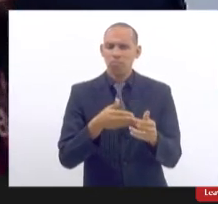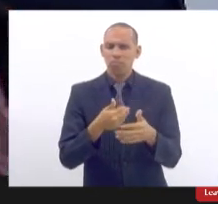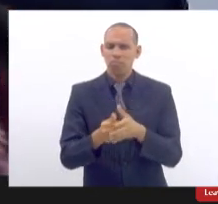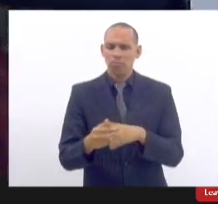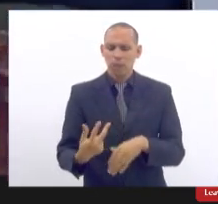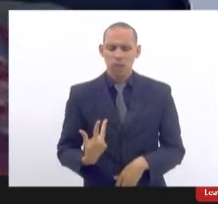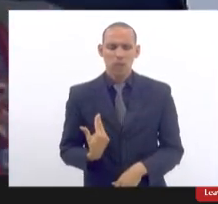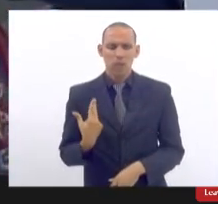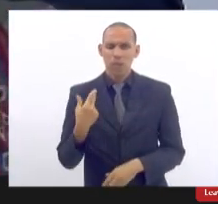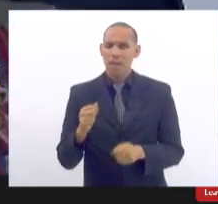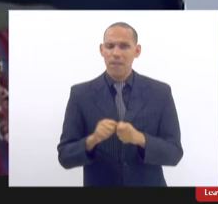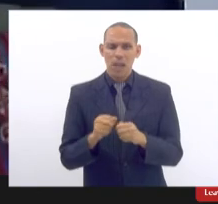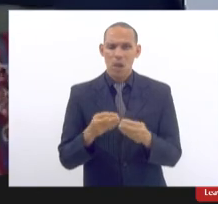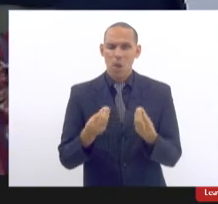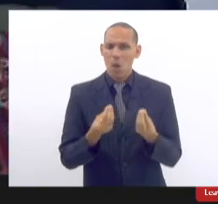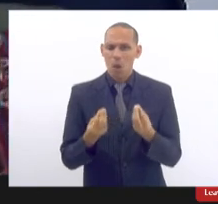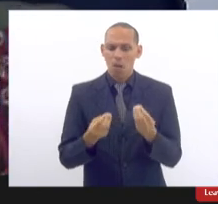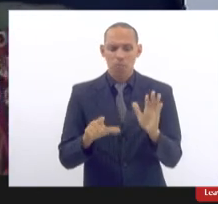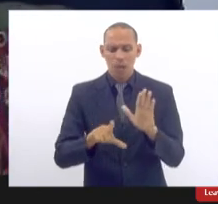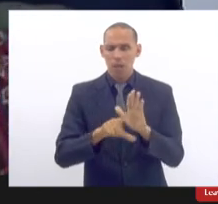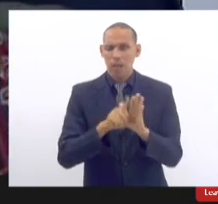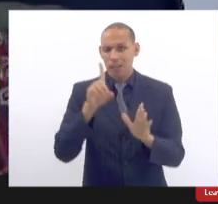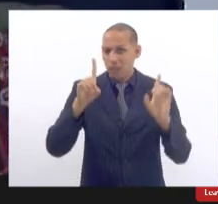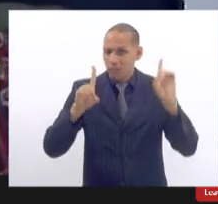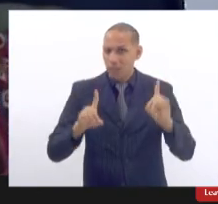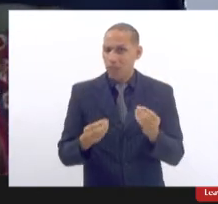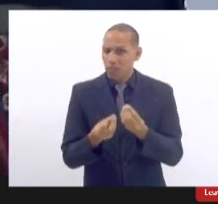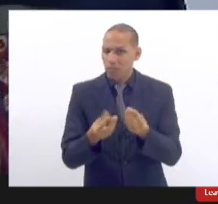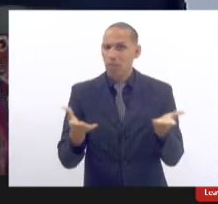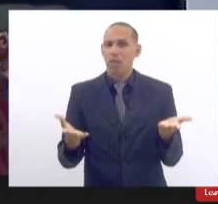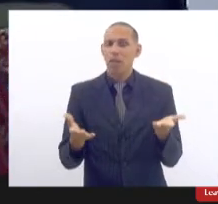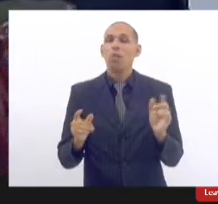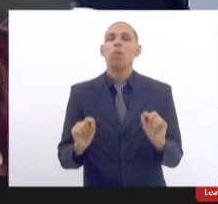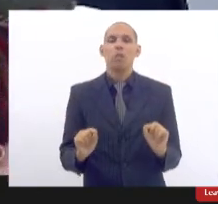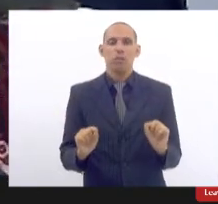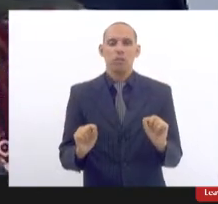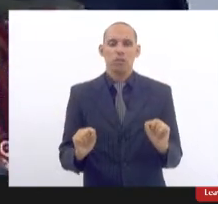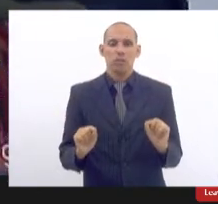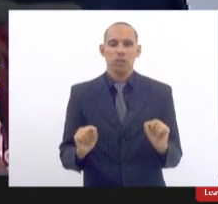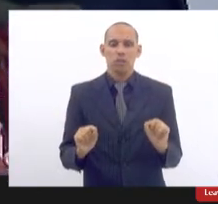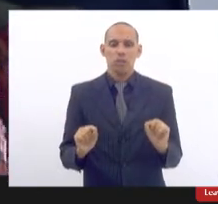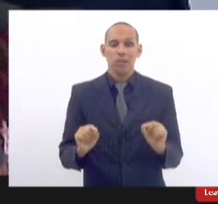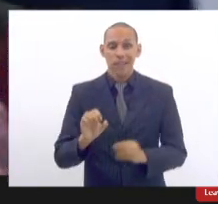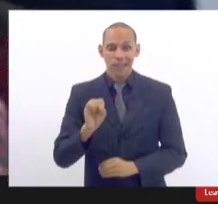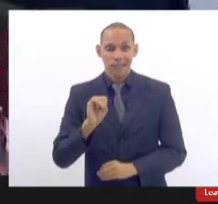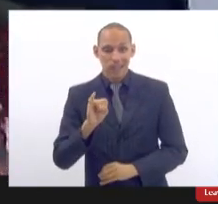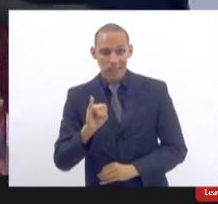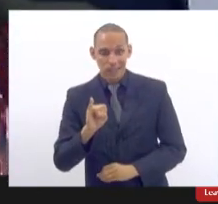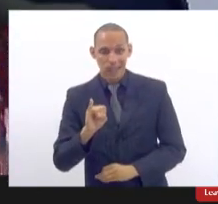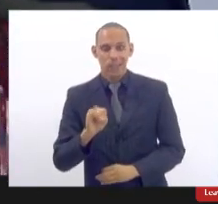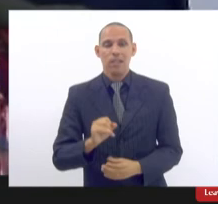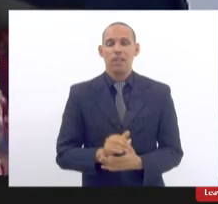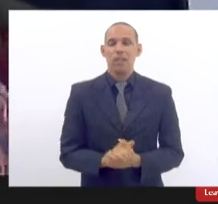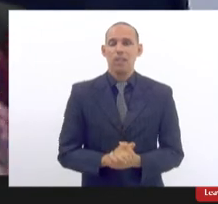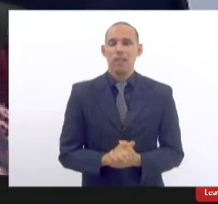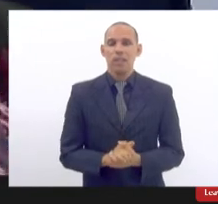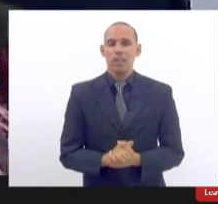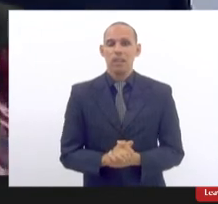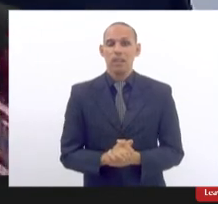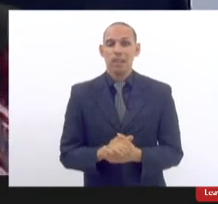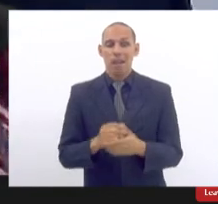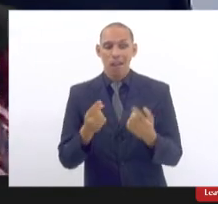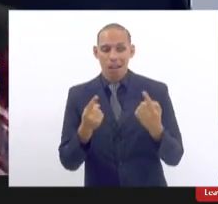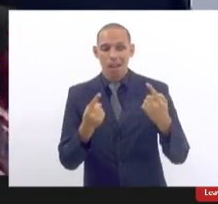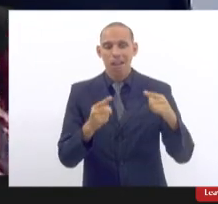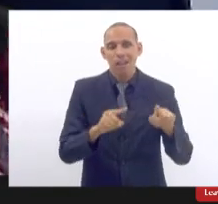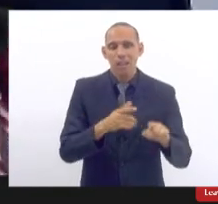cirurgia ela garante um direito o direito de que quando algo atinge